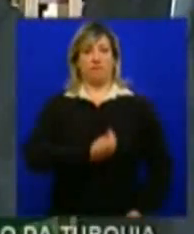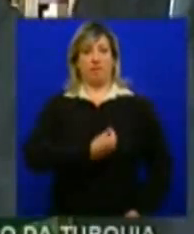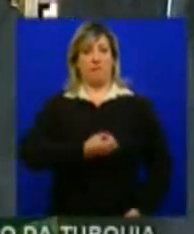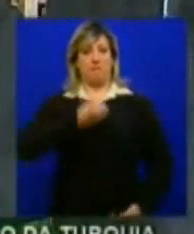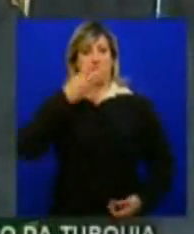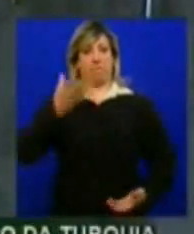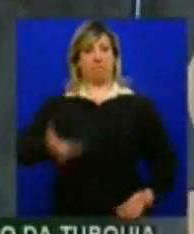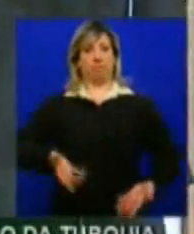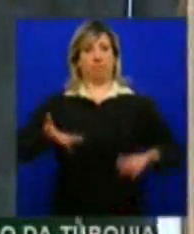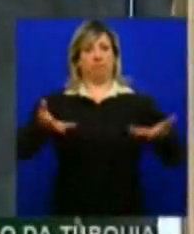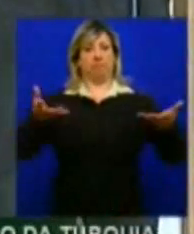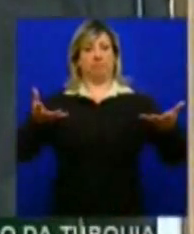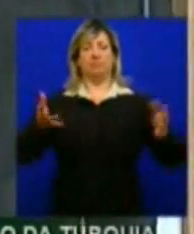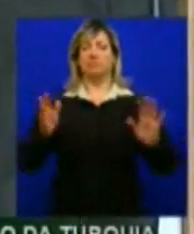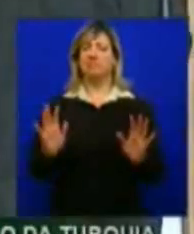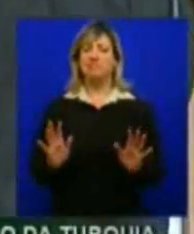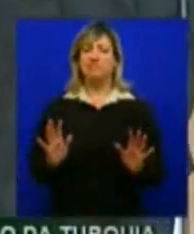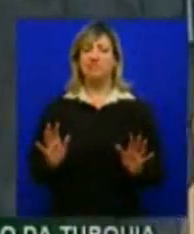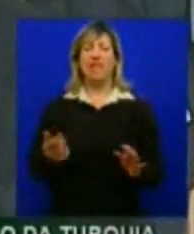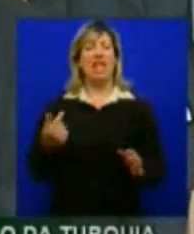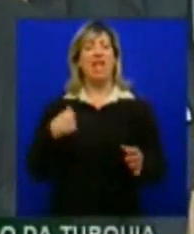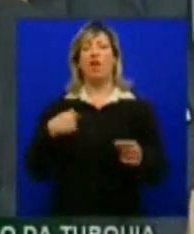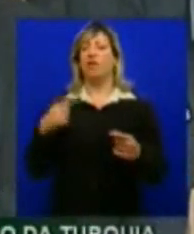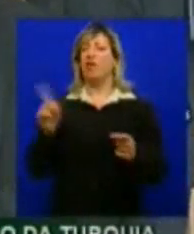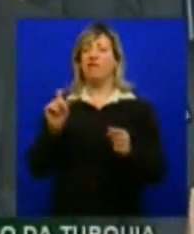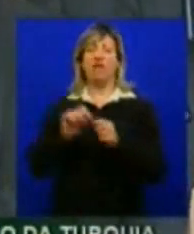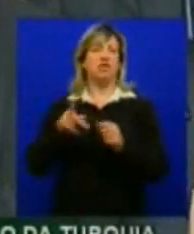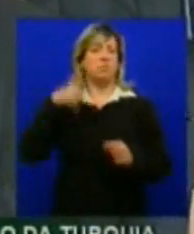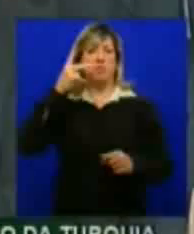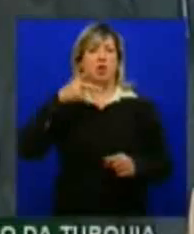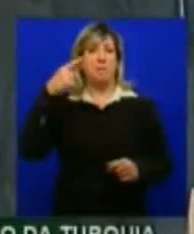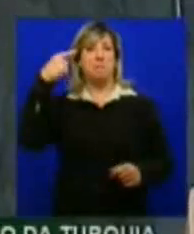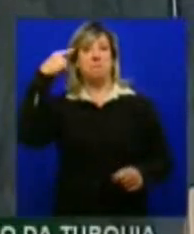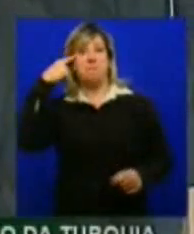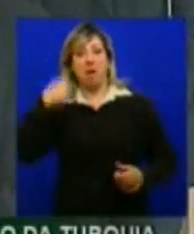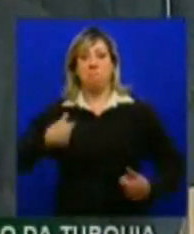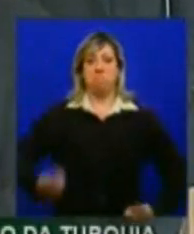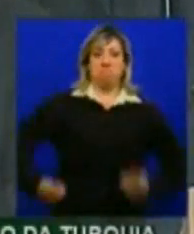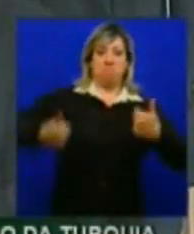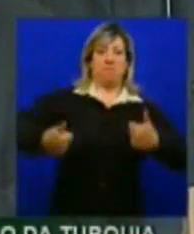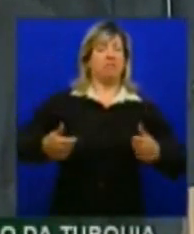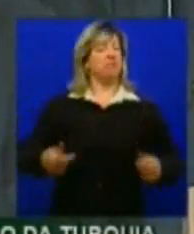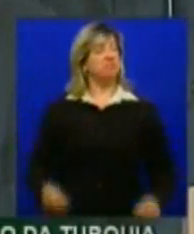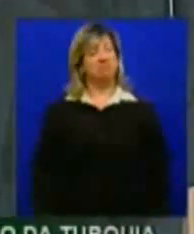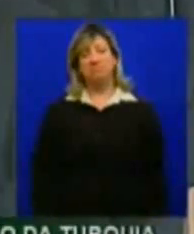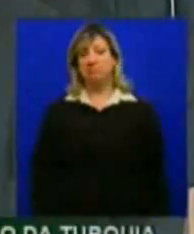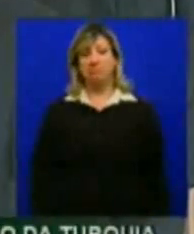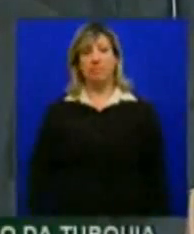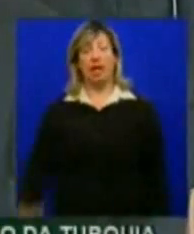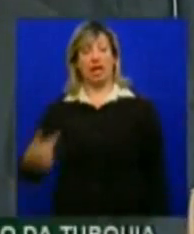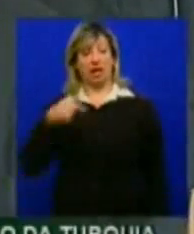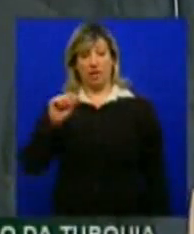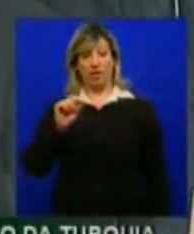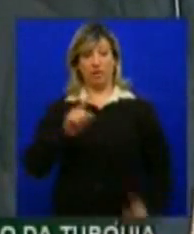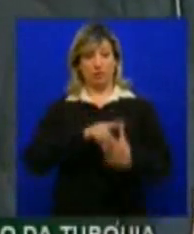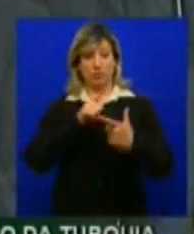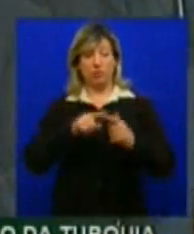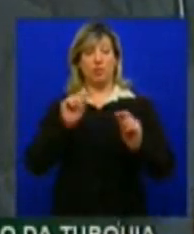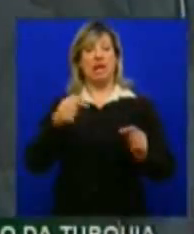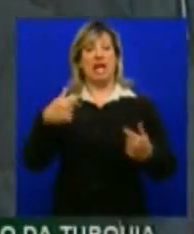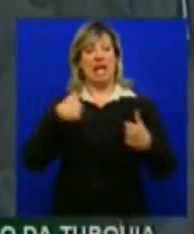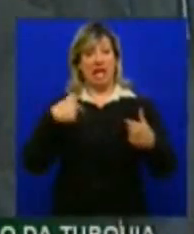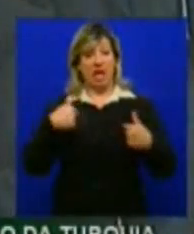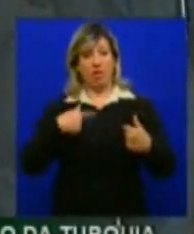primeiro que eu não faço política atrás de prestígio segundo eu sou daqueles seres humanos